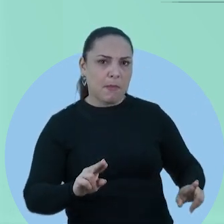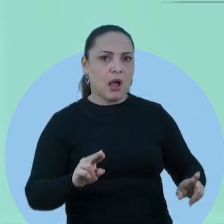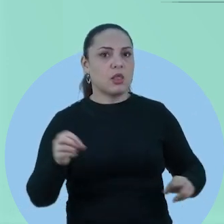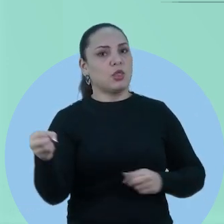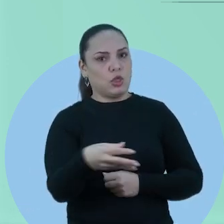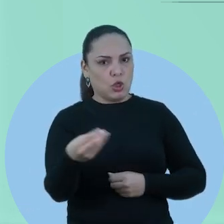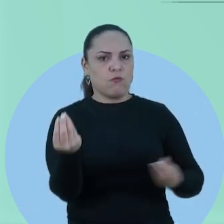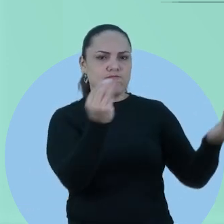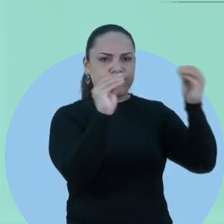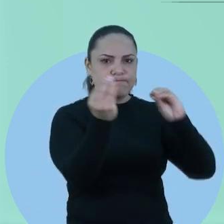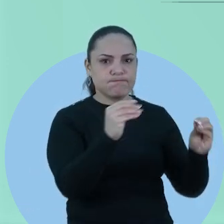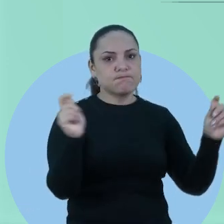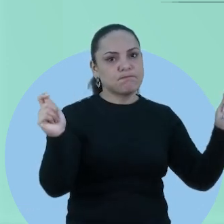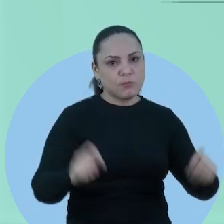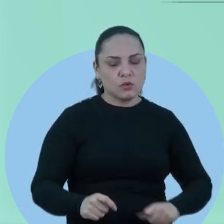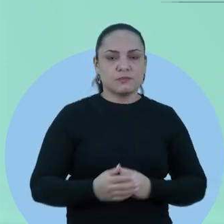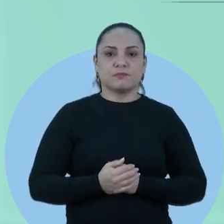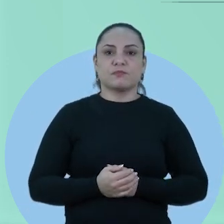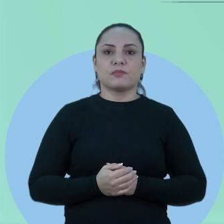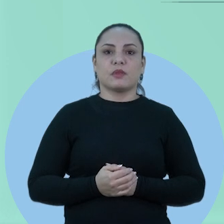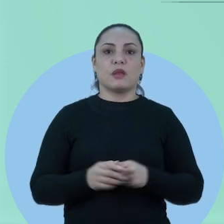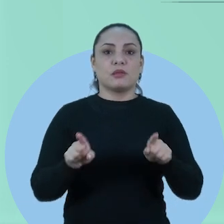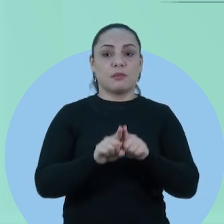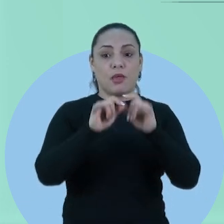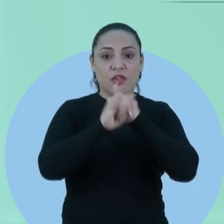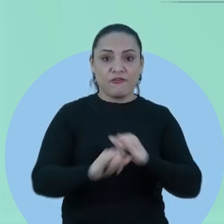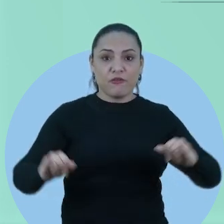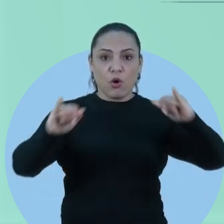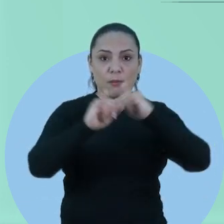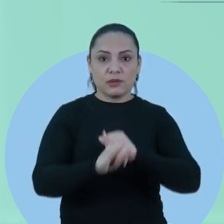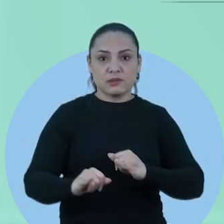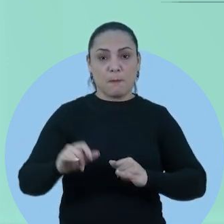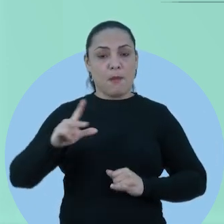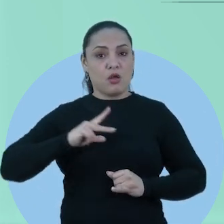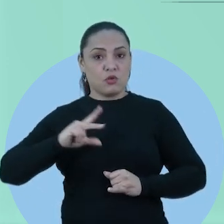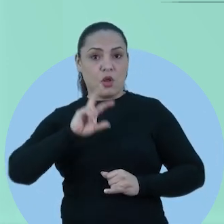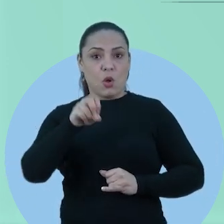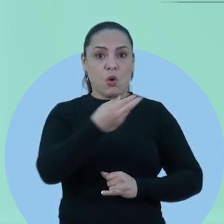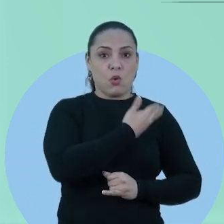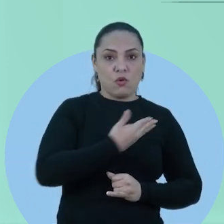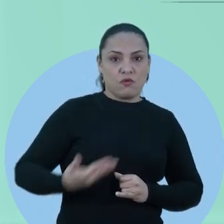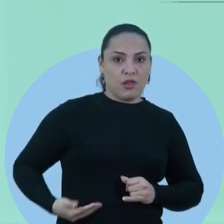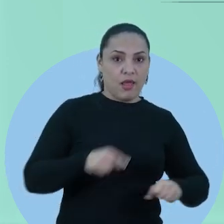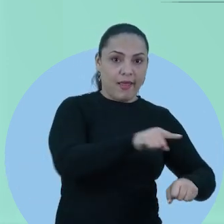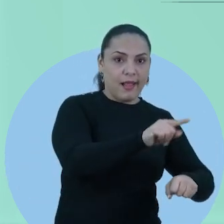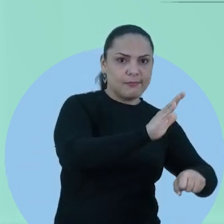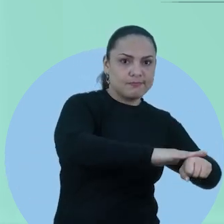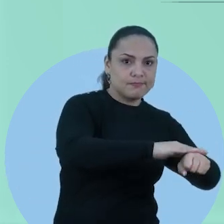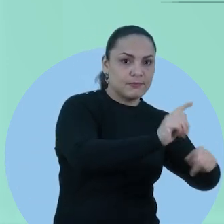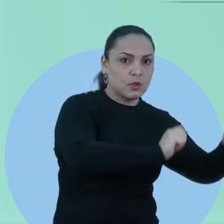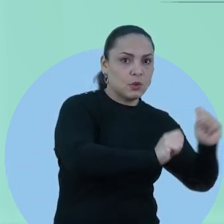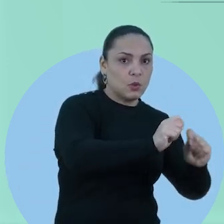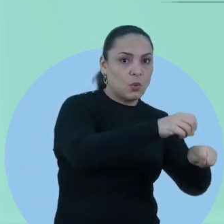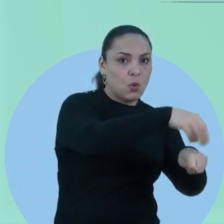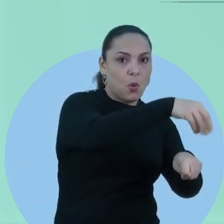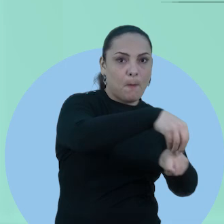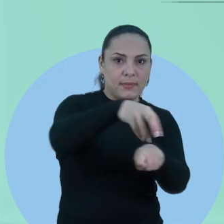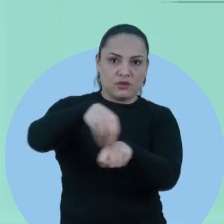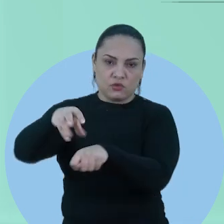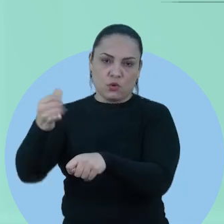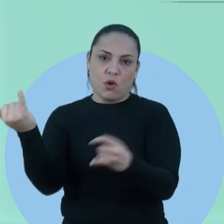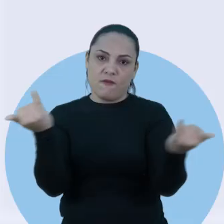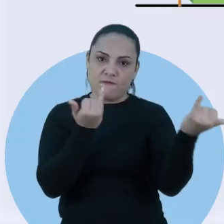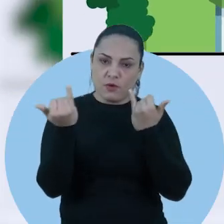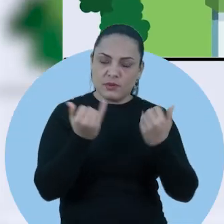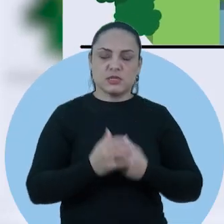ou desatualizados e informação das entidades públicas e privadas com as quais o controlador realizou uso compartilhado de